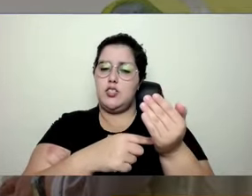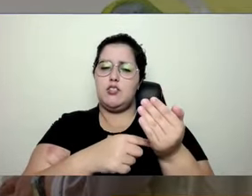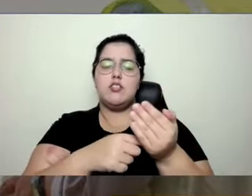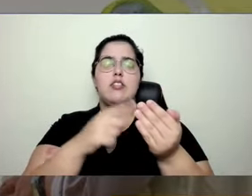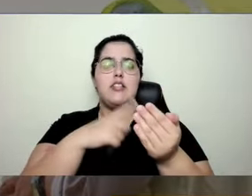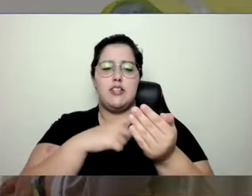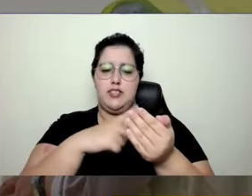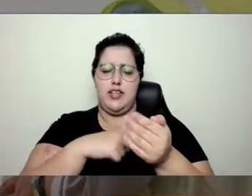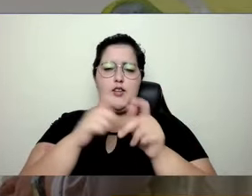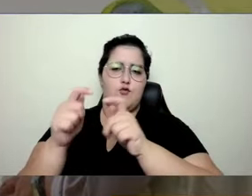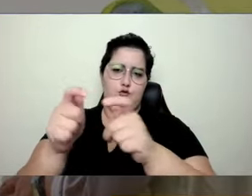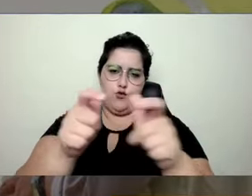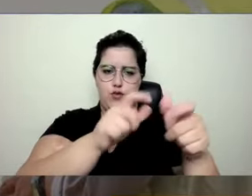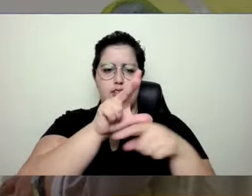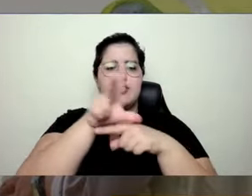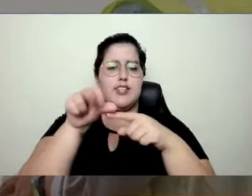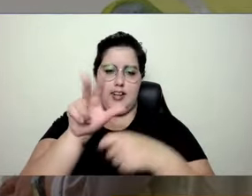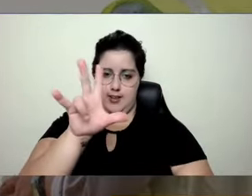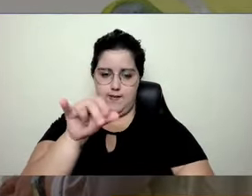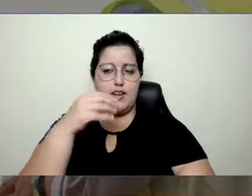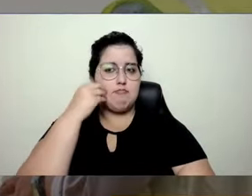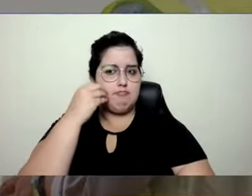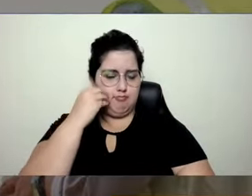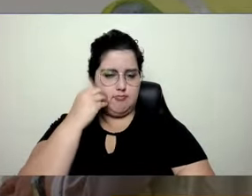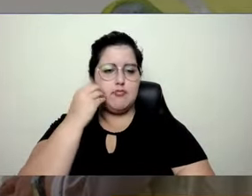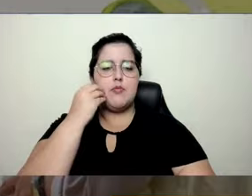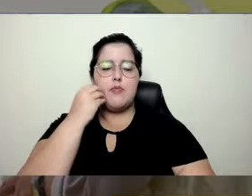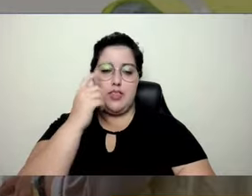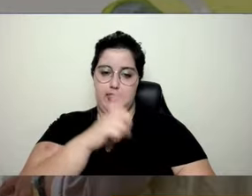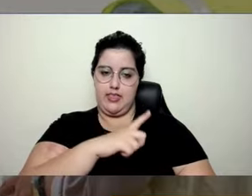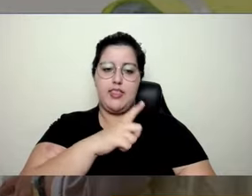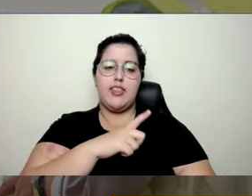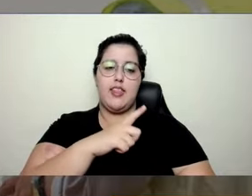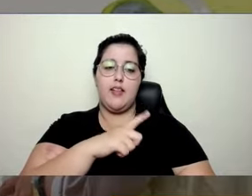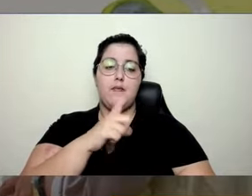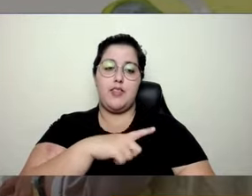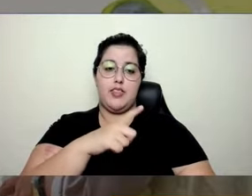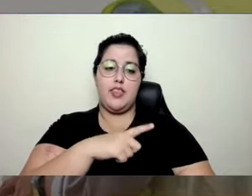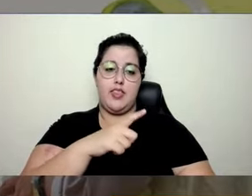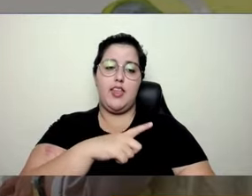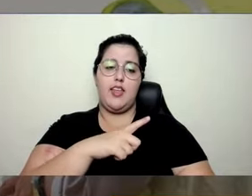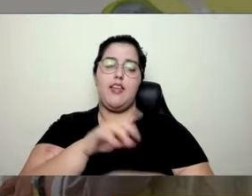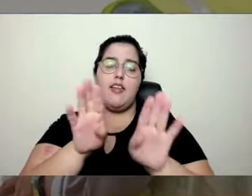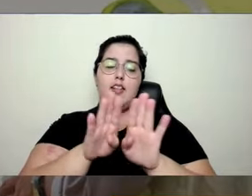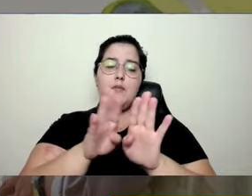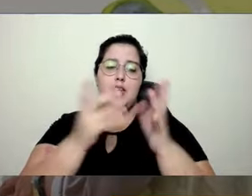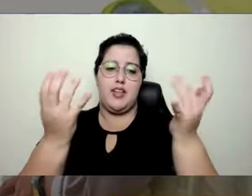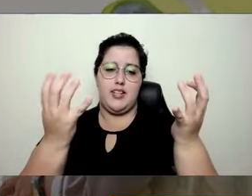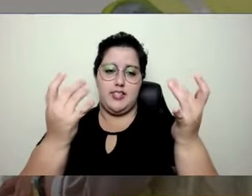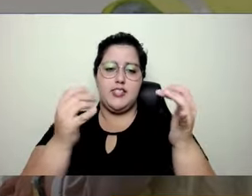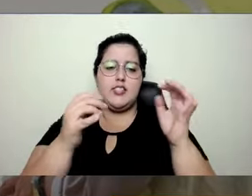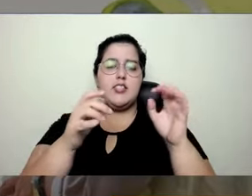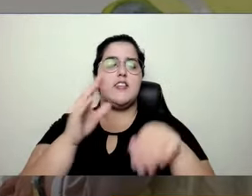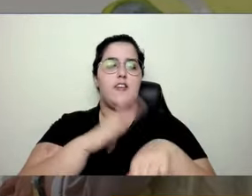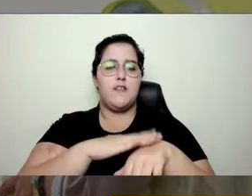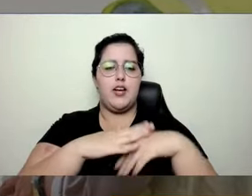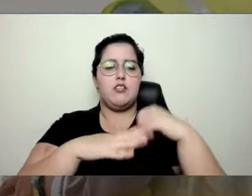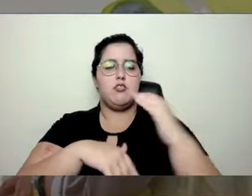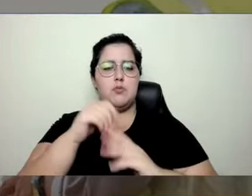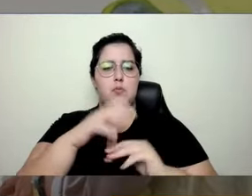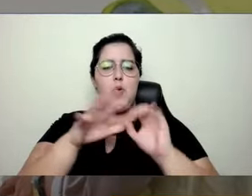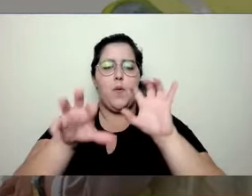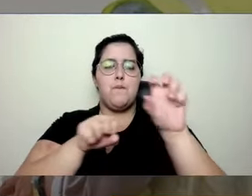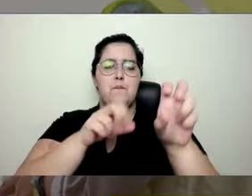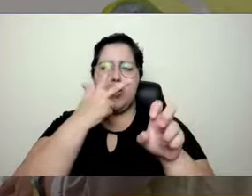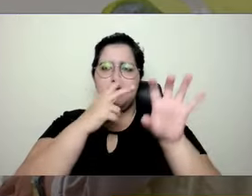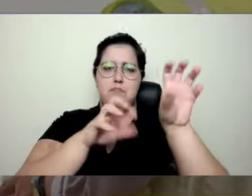as unidades, a gente está fazendo os experimentos, ele veio até com algumas pegas para a gente poder interagir com objetos